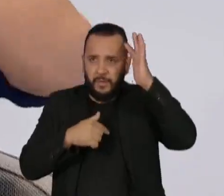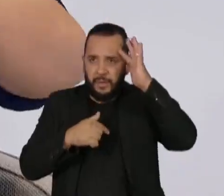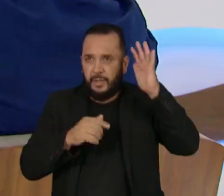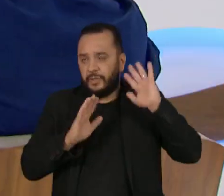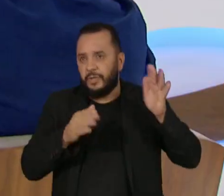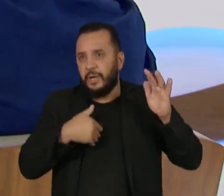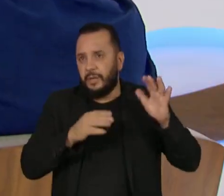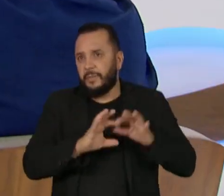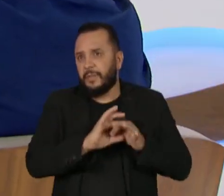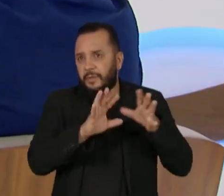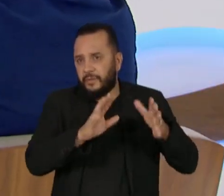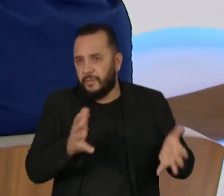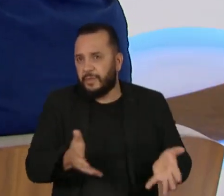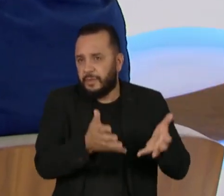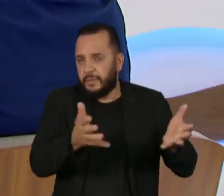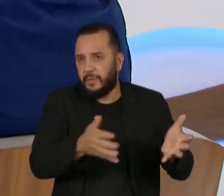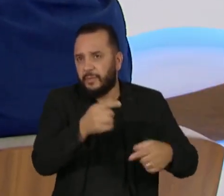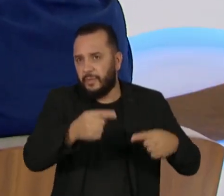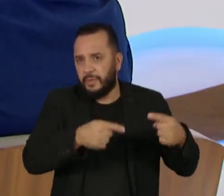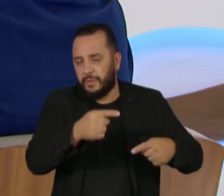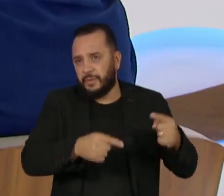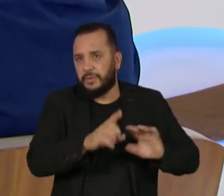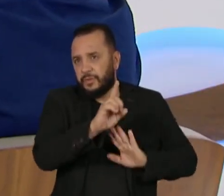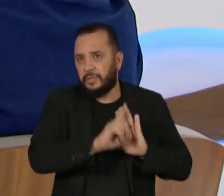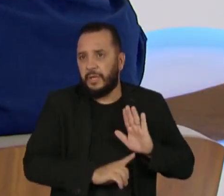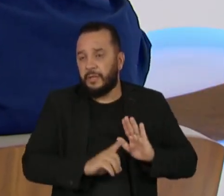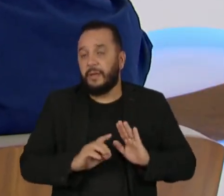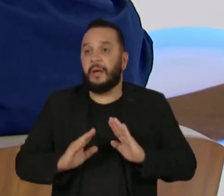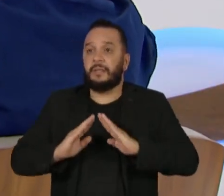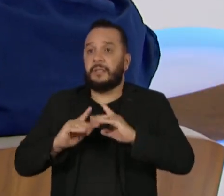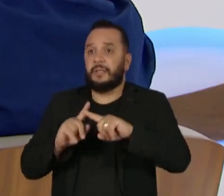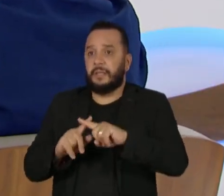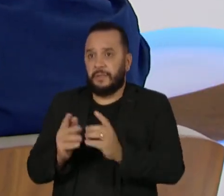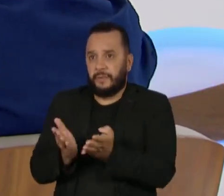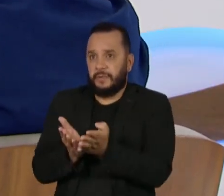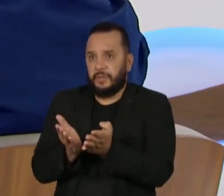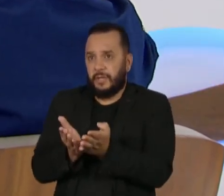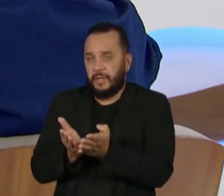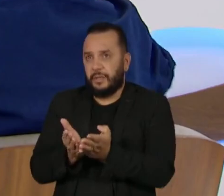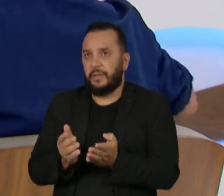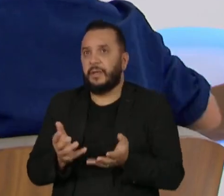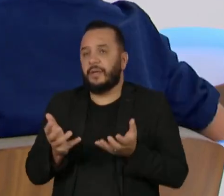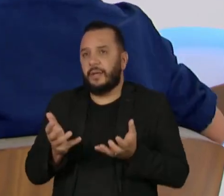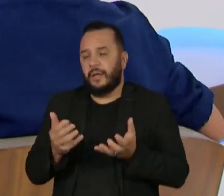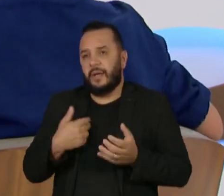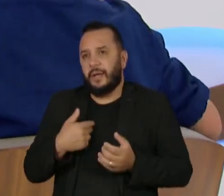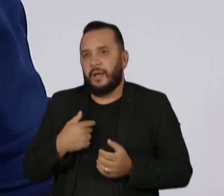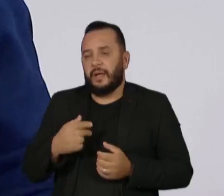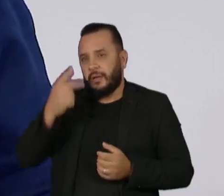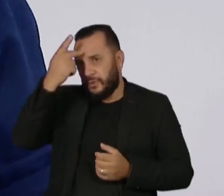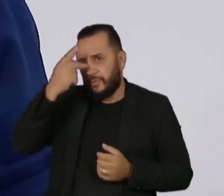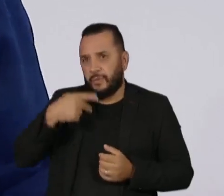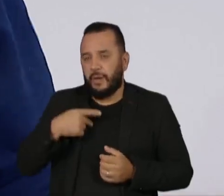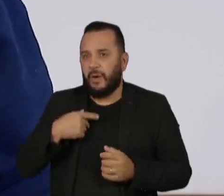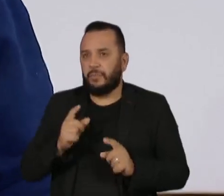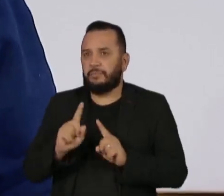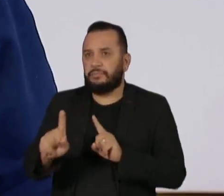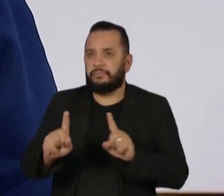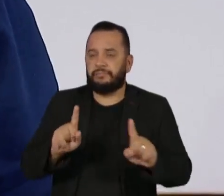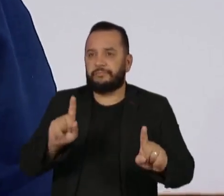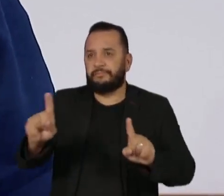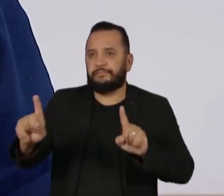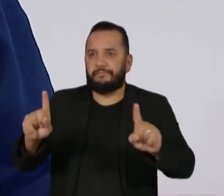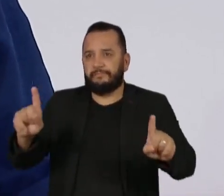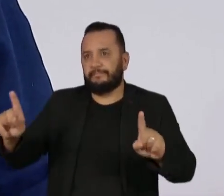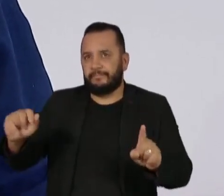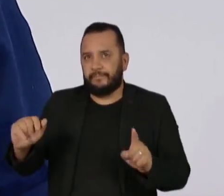mobilização política por direitos, as igrejas evangélicas, em geral, favorecem a saída individual, né? Agora, eu acho que